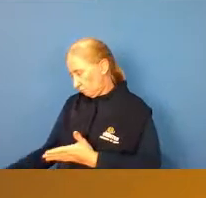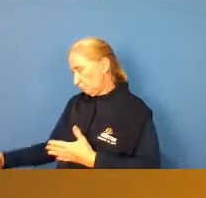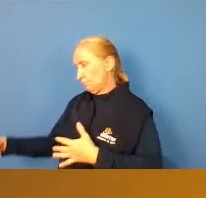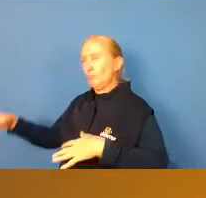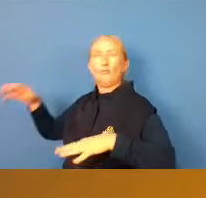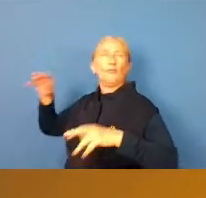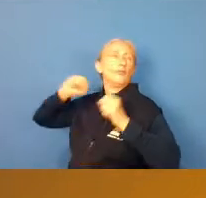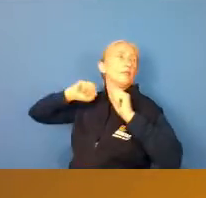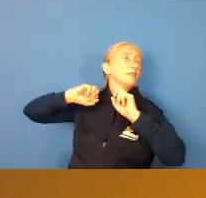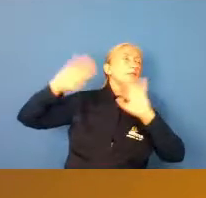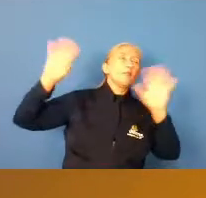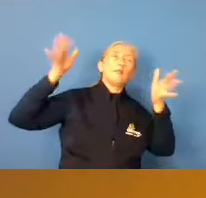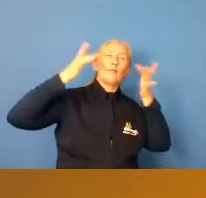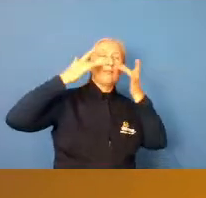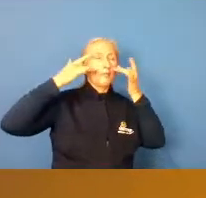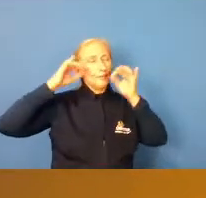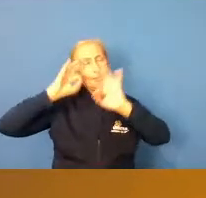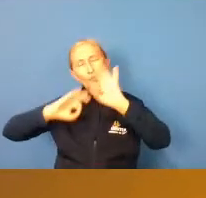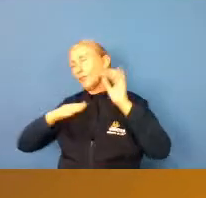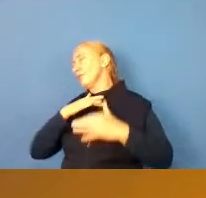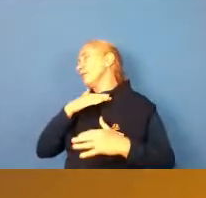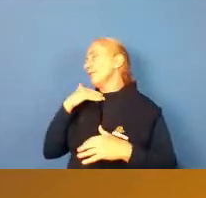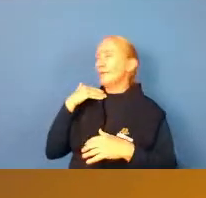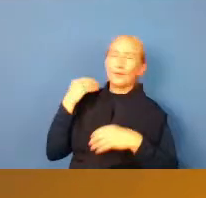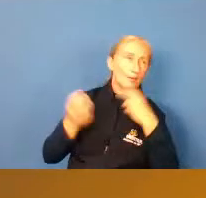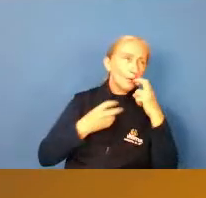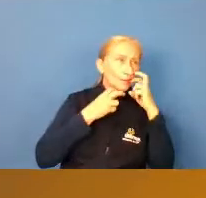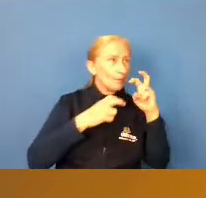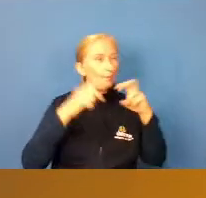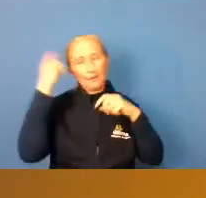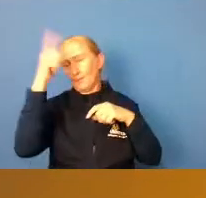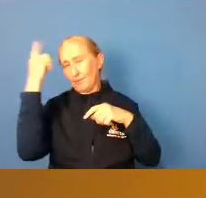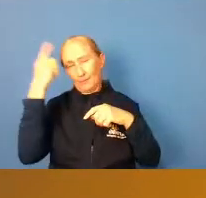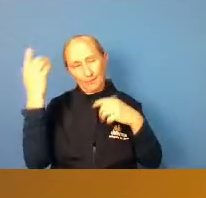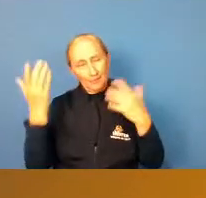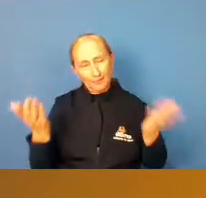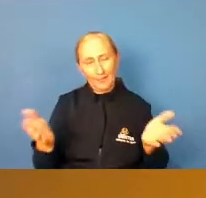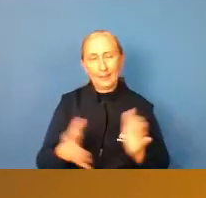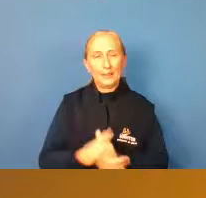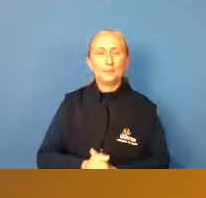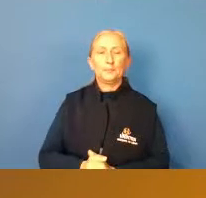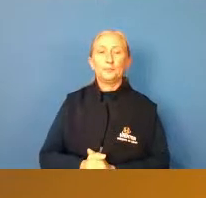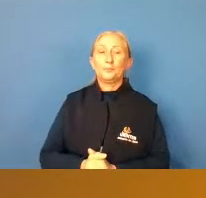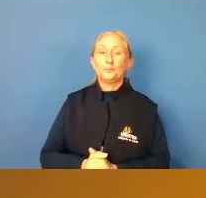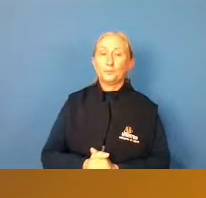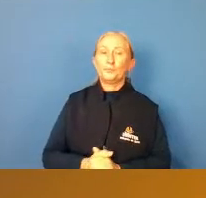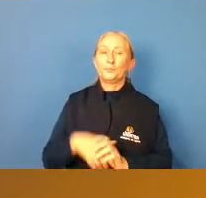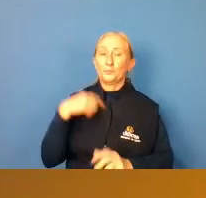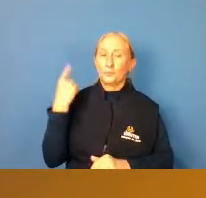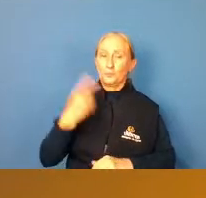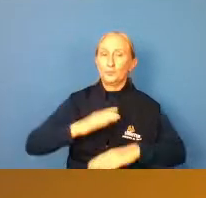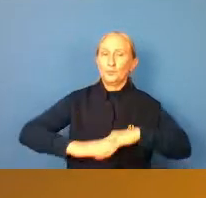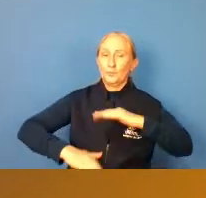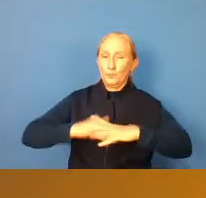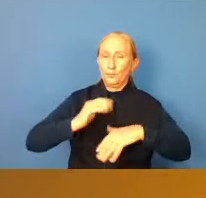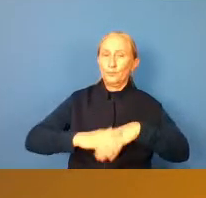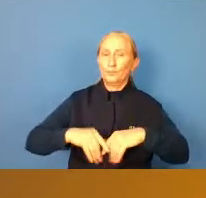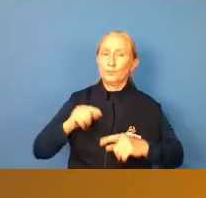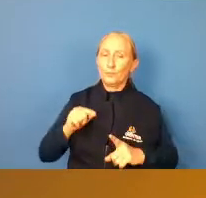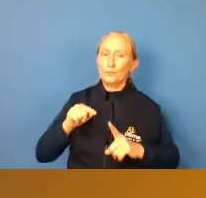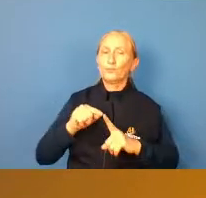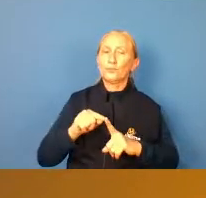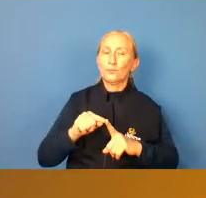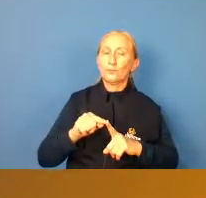aquele choro de que não tá vou morrer socorro chamo a ambulância né então acho que nós professores também temos essa função